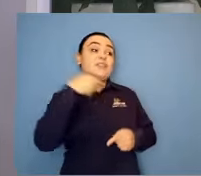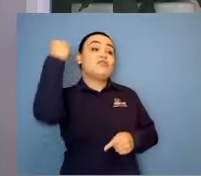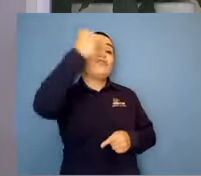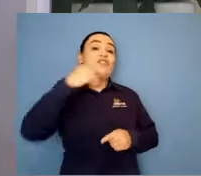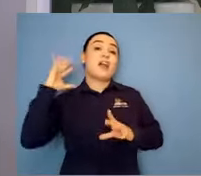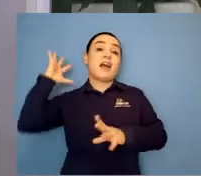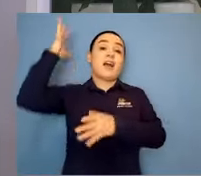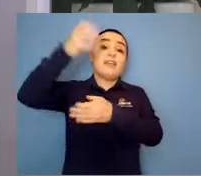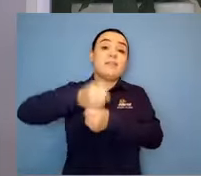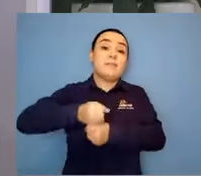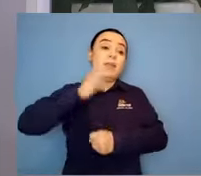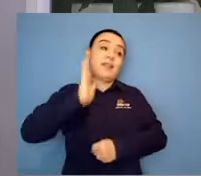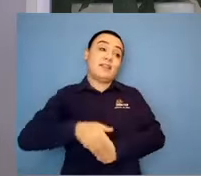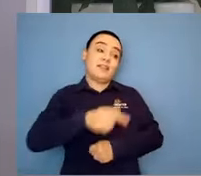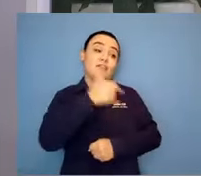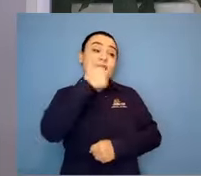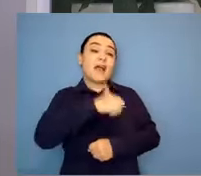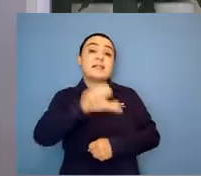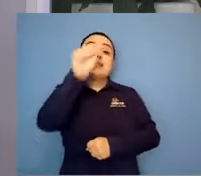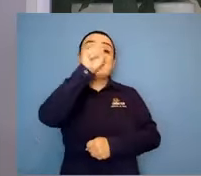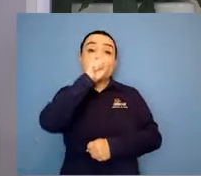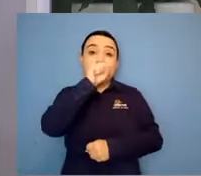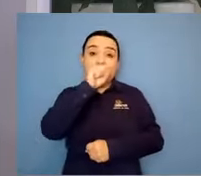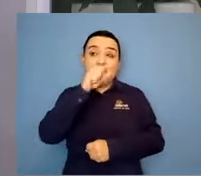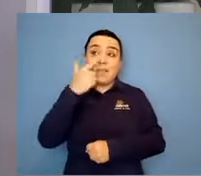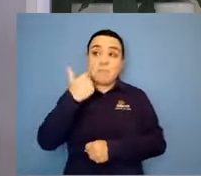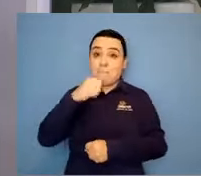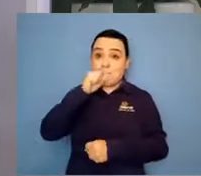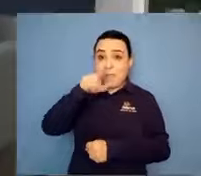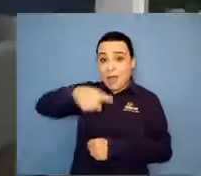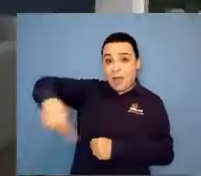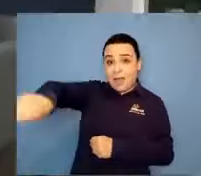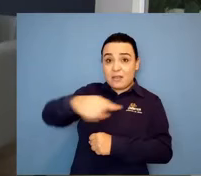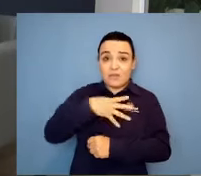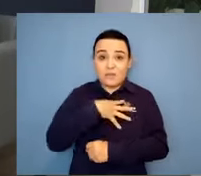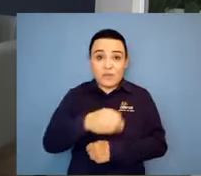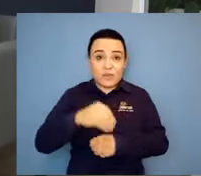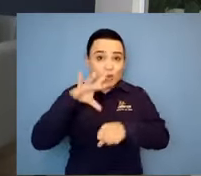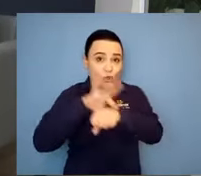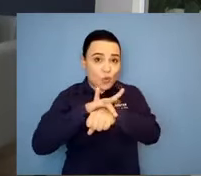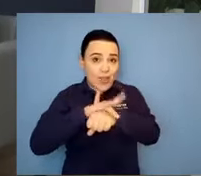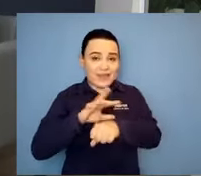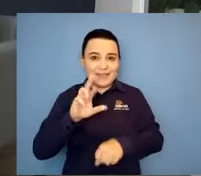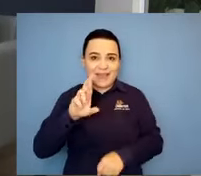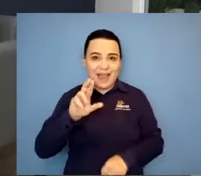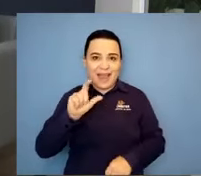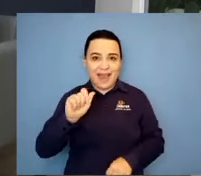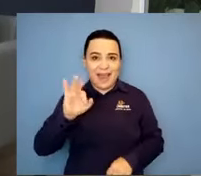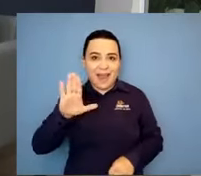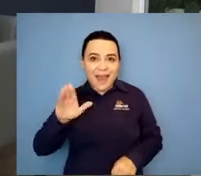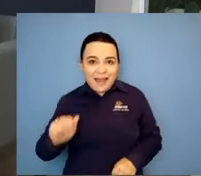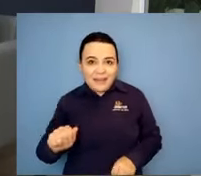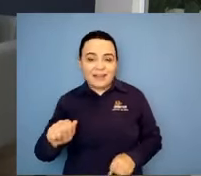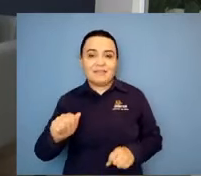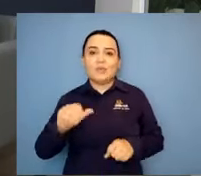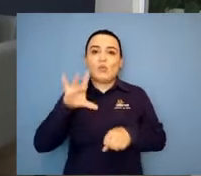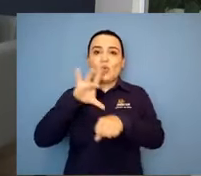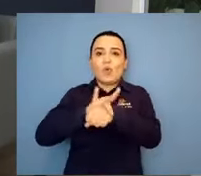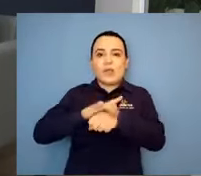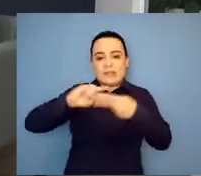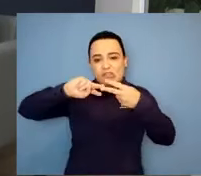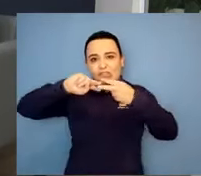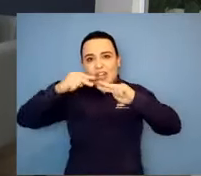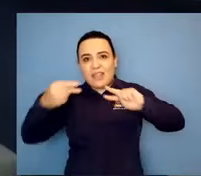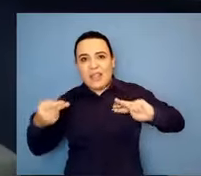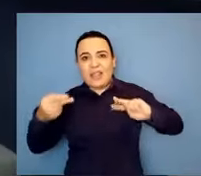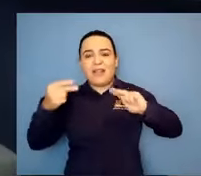você assume essa responsabilidade e vai atrás, né? Sim. E muitas vezes, olha só. É... Ai, depois,